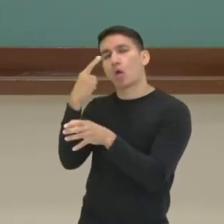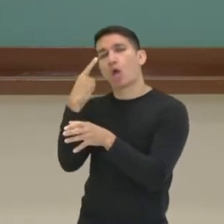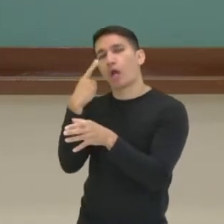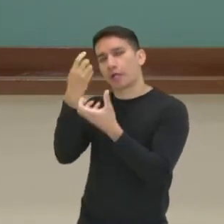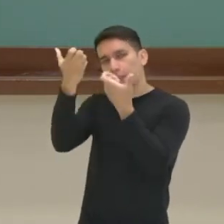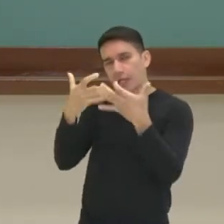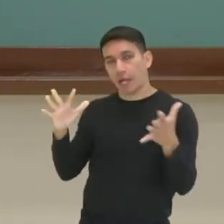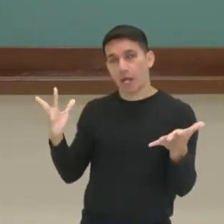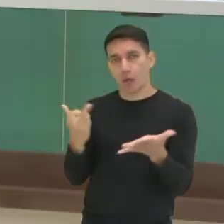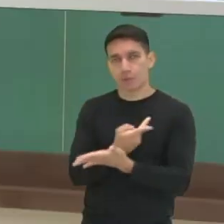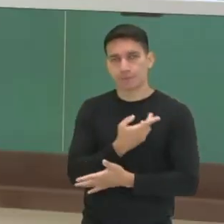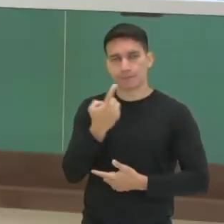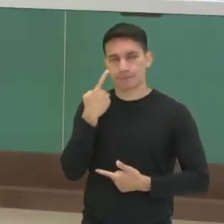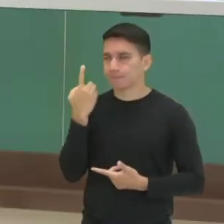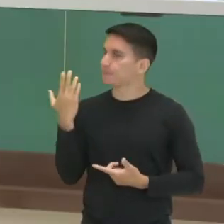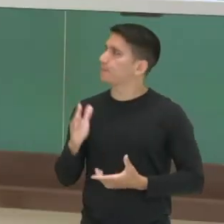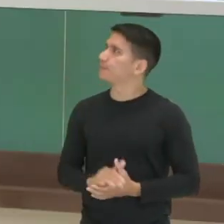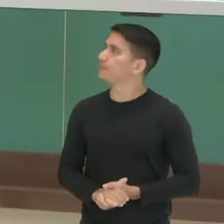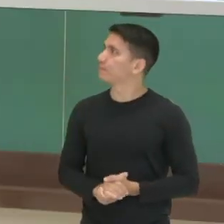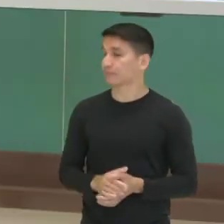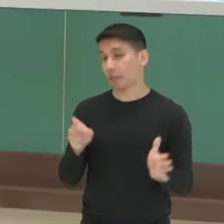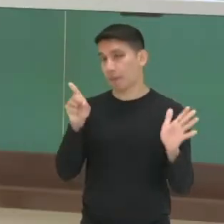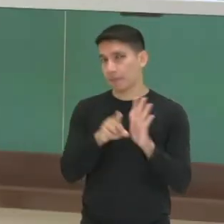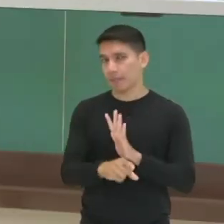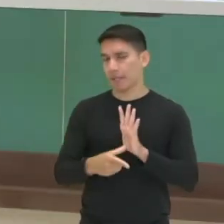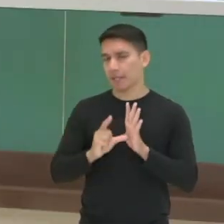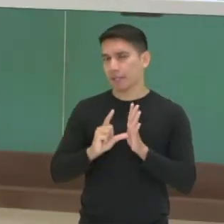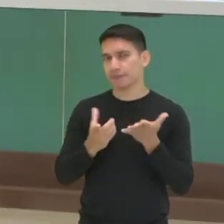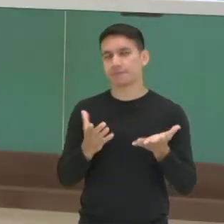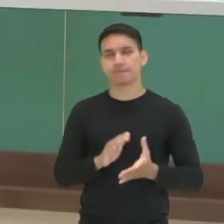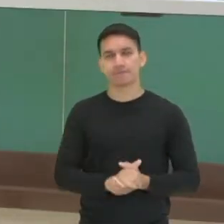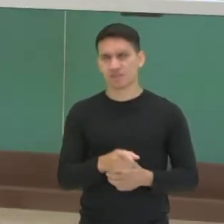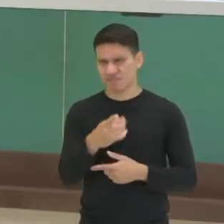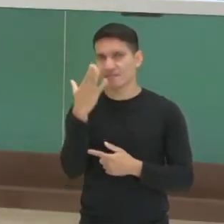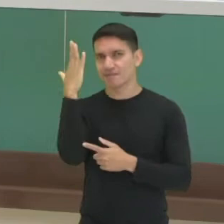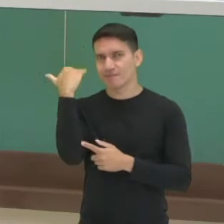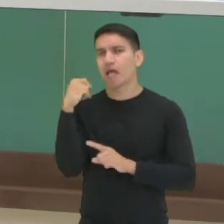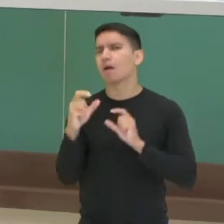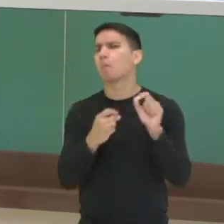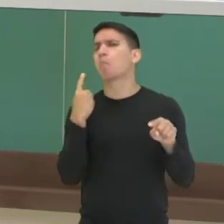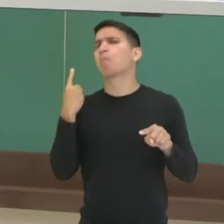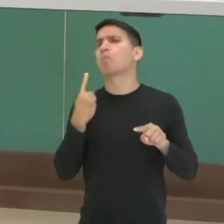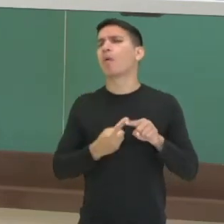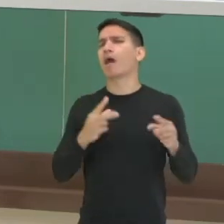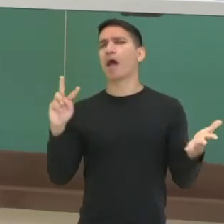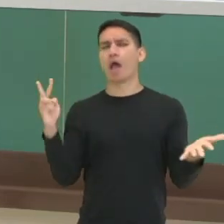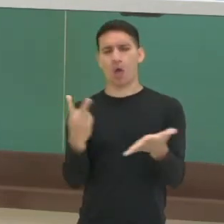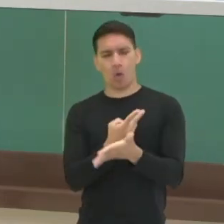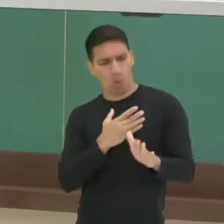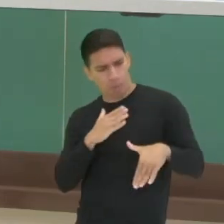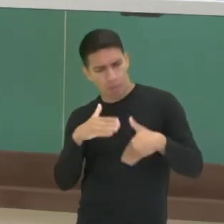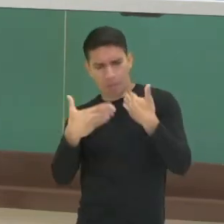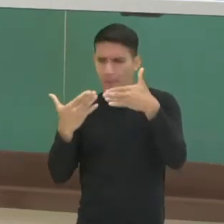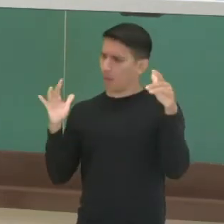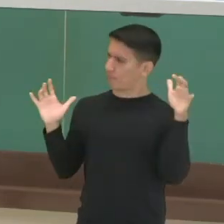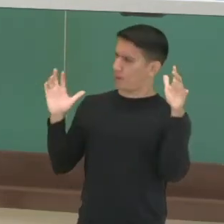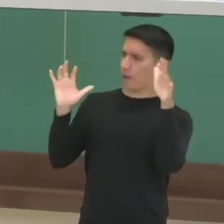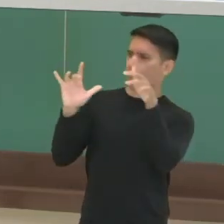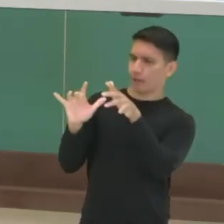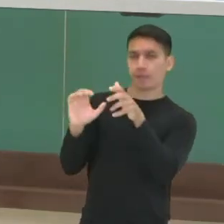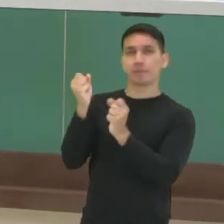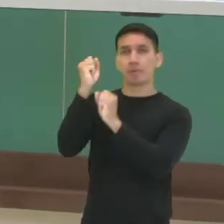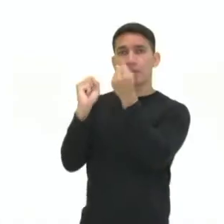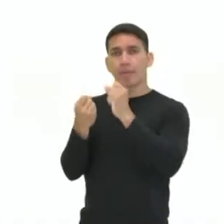então? Olha só, pergunta aqui norteadora. Você sabe então por que ocorreu esse processo de concentração industrial